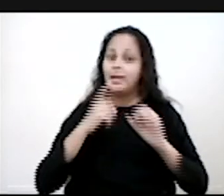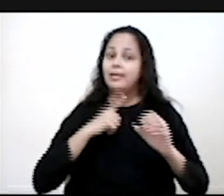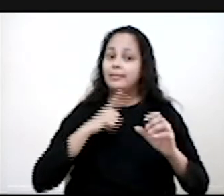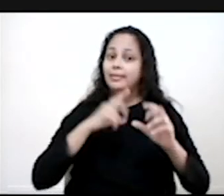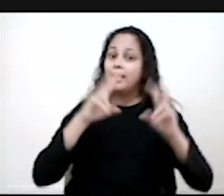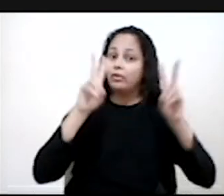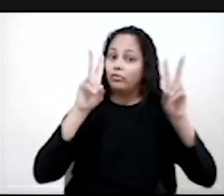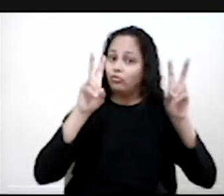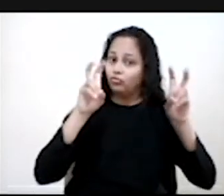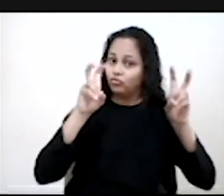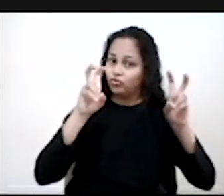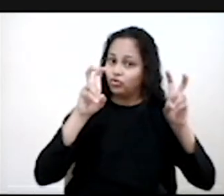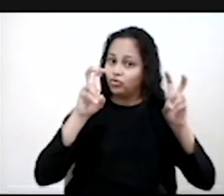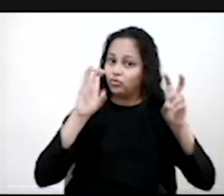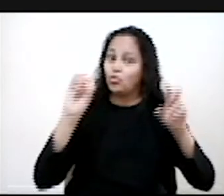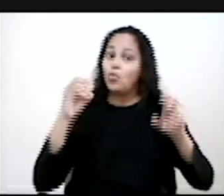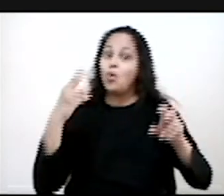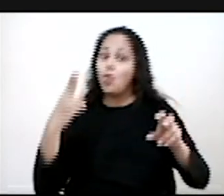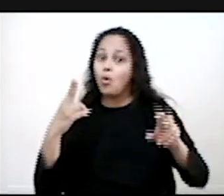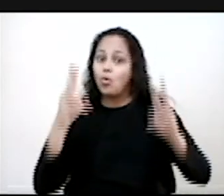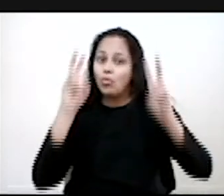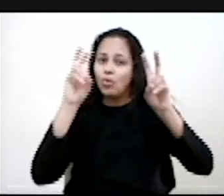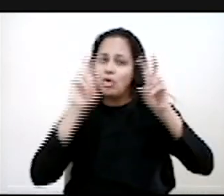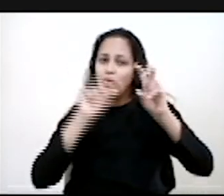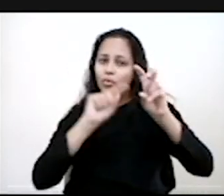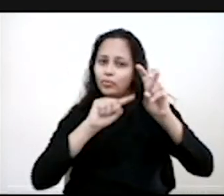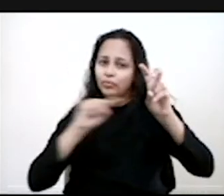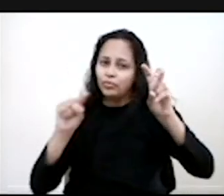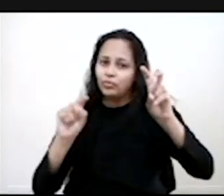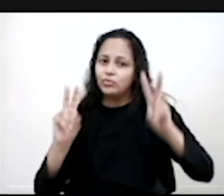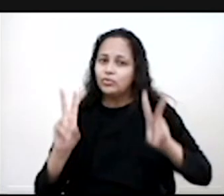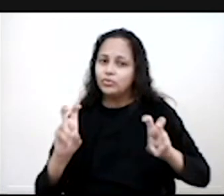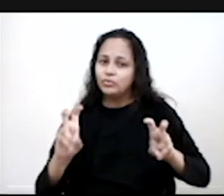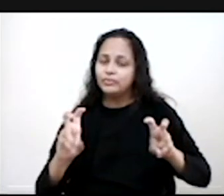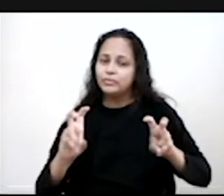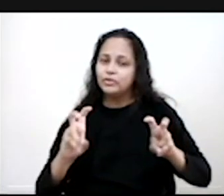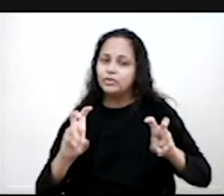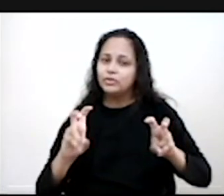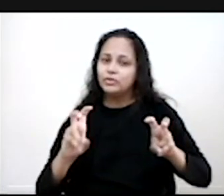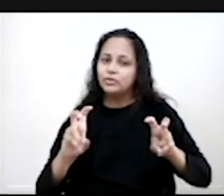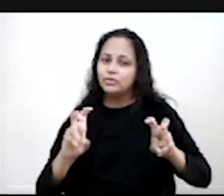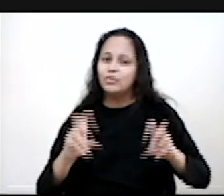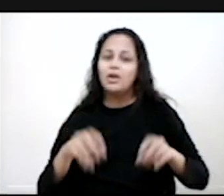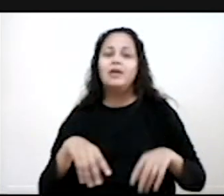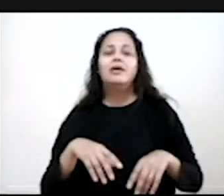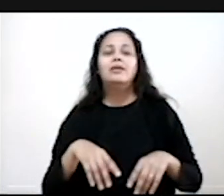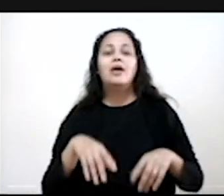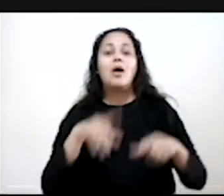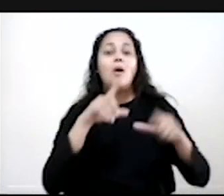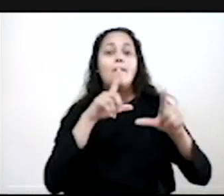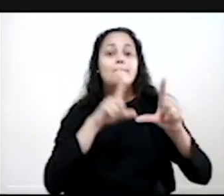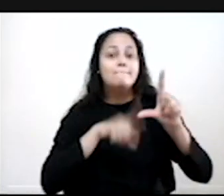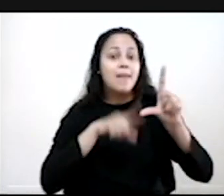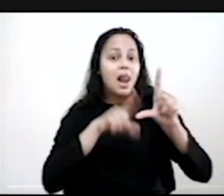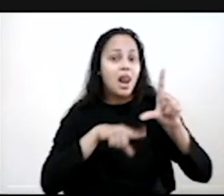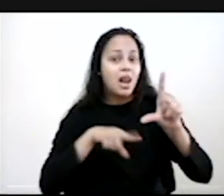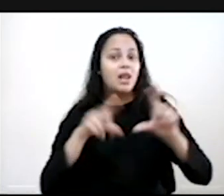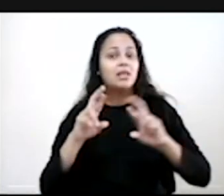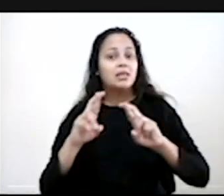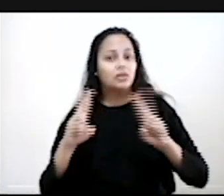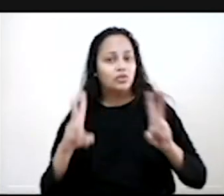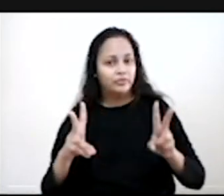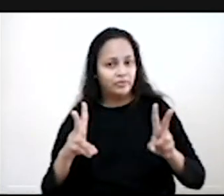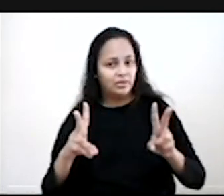título, às vezes eu tenho o subtítulo, que são duas, três linhas. Às vezes vem Itália com aquela letrinha diferente. Para resumir,